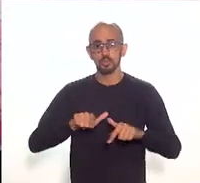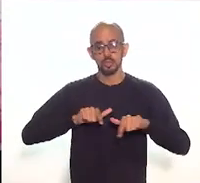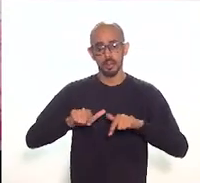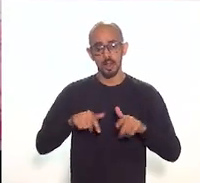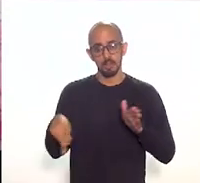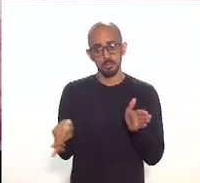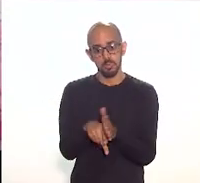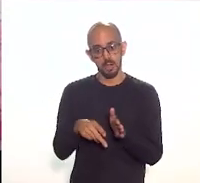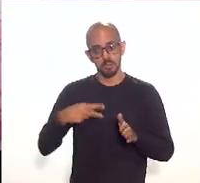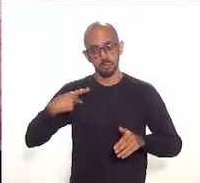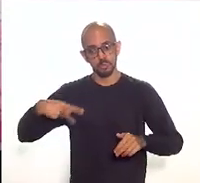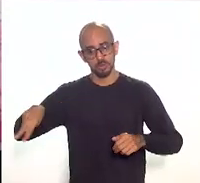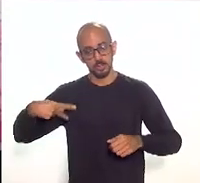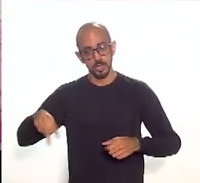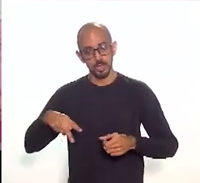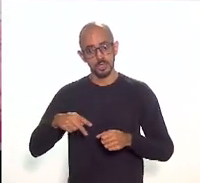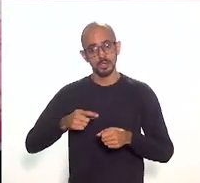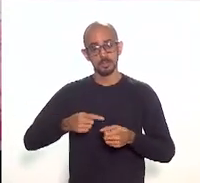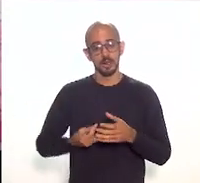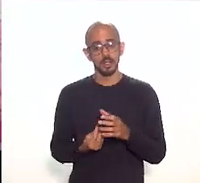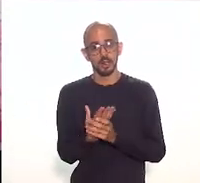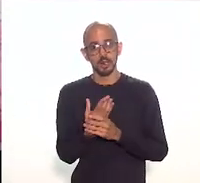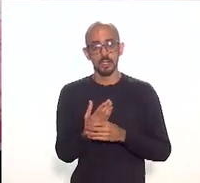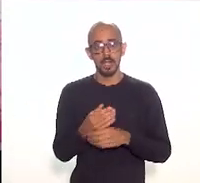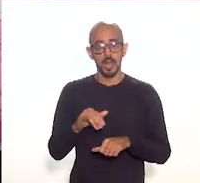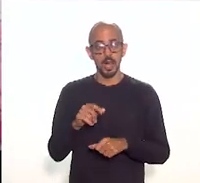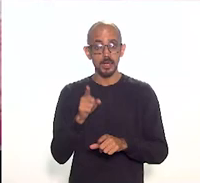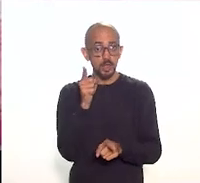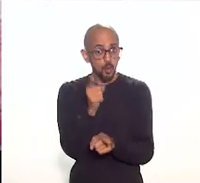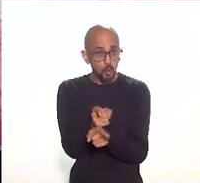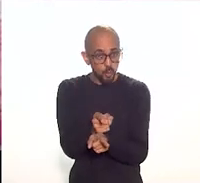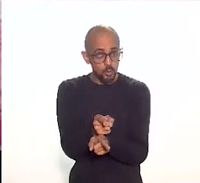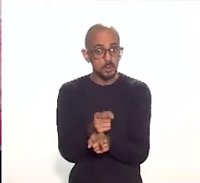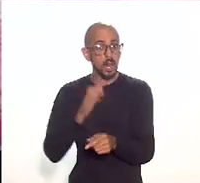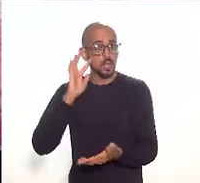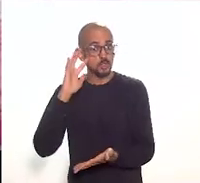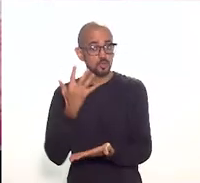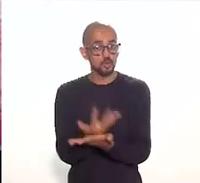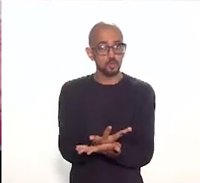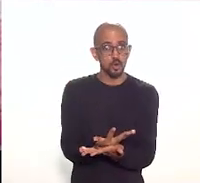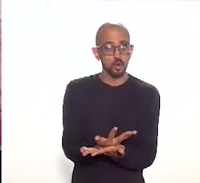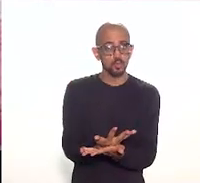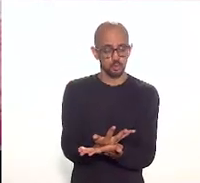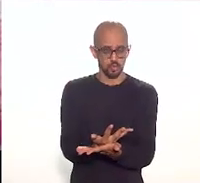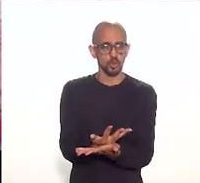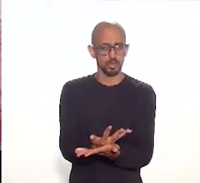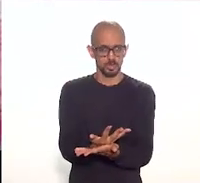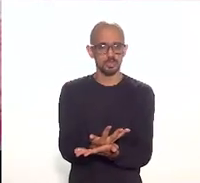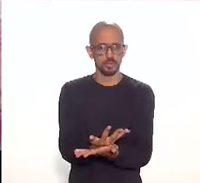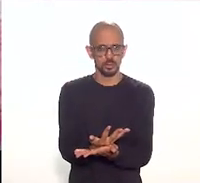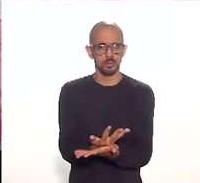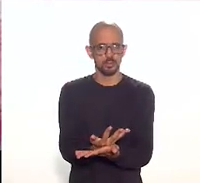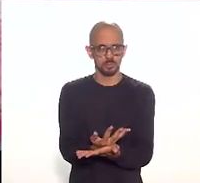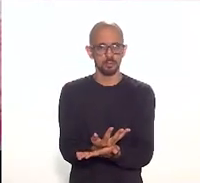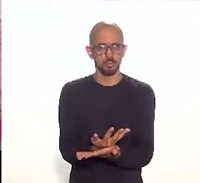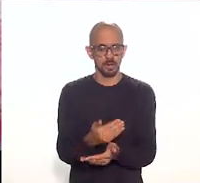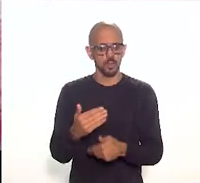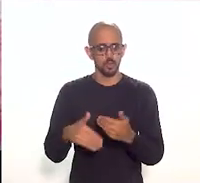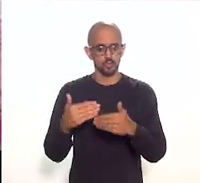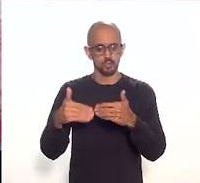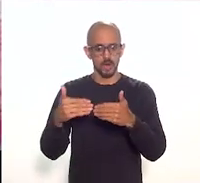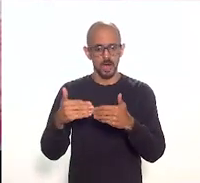Arquitetura Urbana do Capete e encontrar as melhores soluções e os melhores encaminhamentos. O presidente da